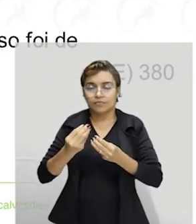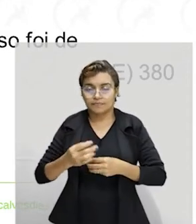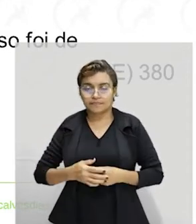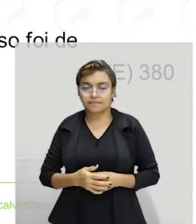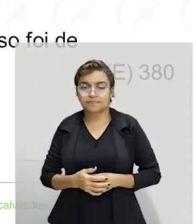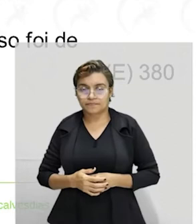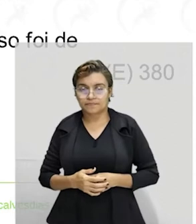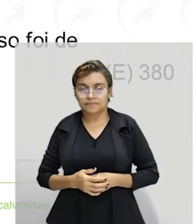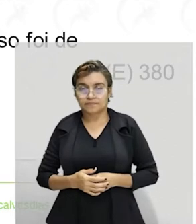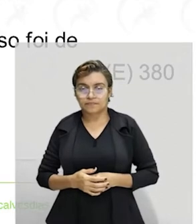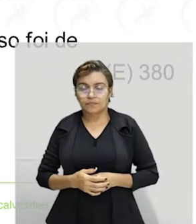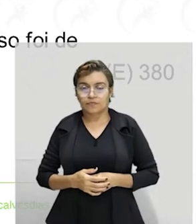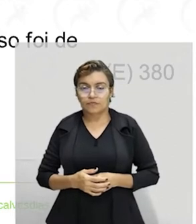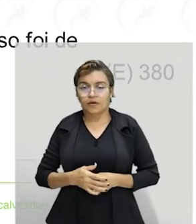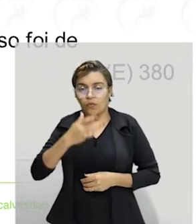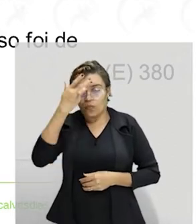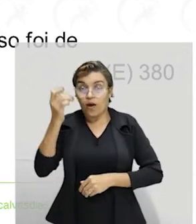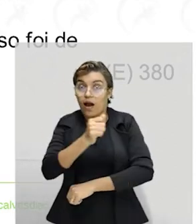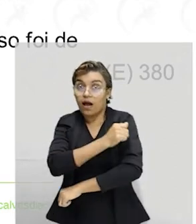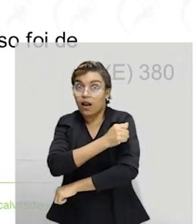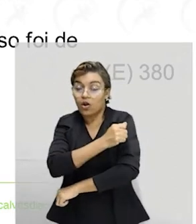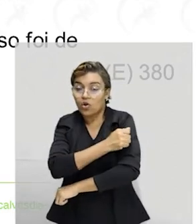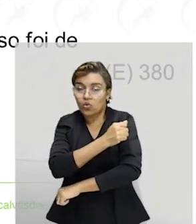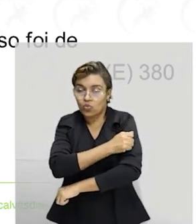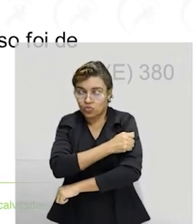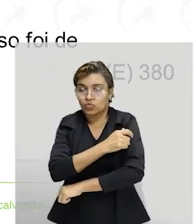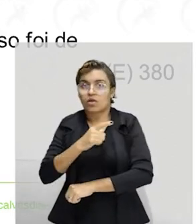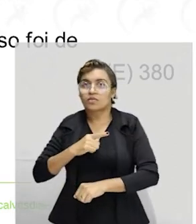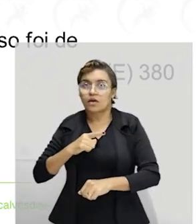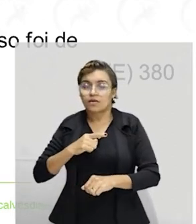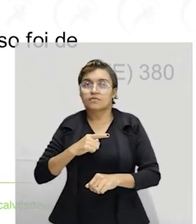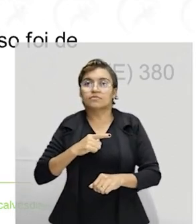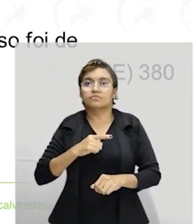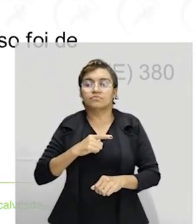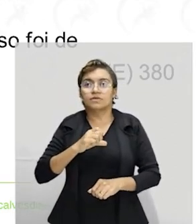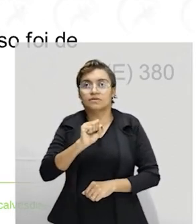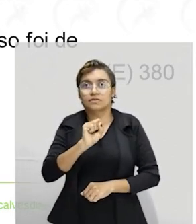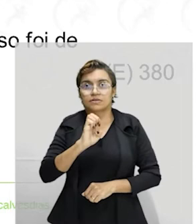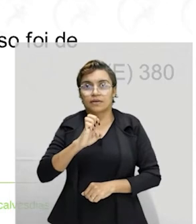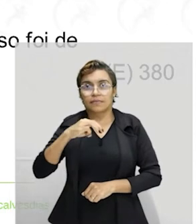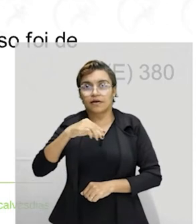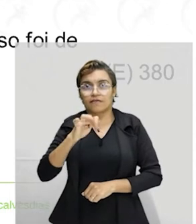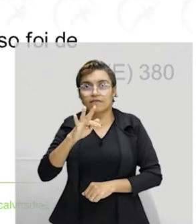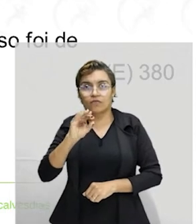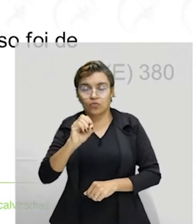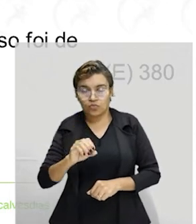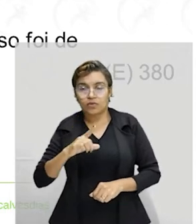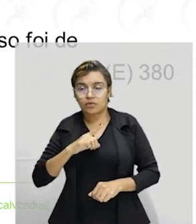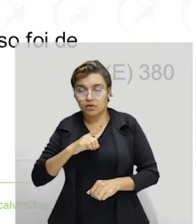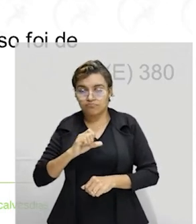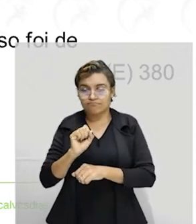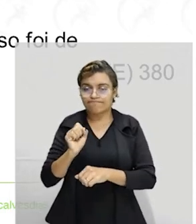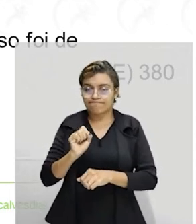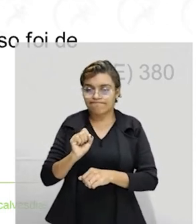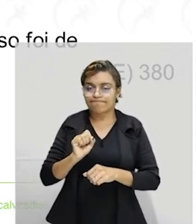candidato percorreu todo o trecho com semáforos abertos, com pista livre e velocidade constante.